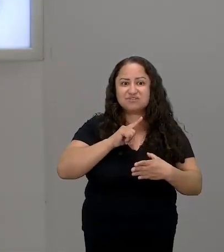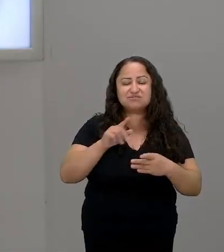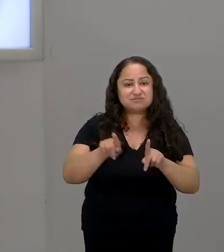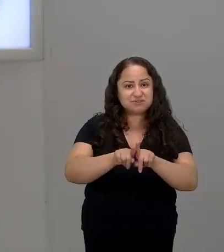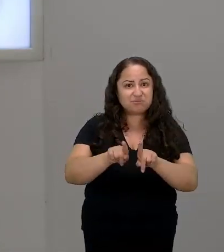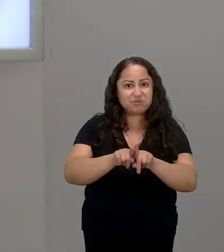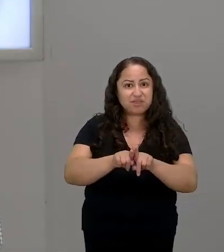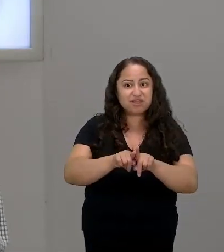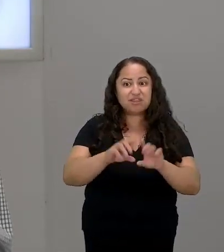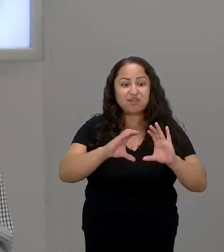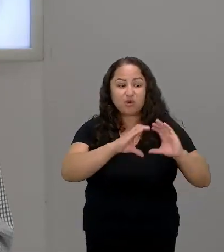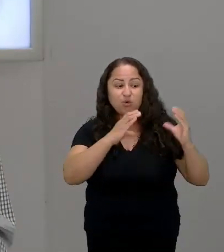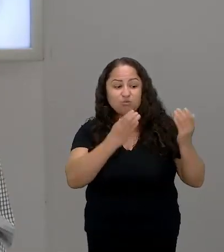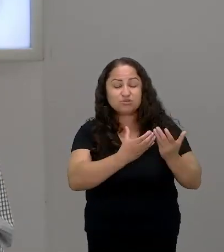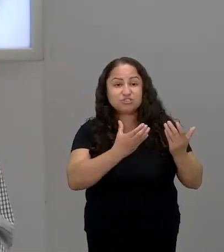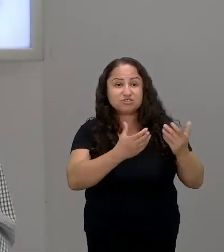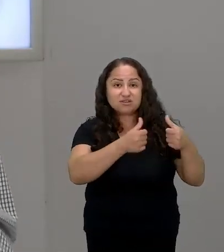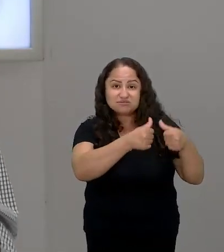estava isso era muito